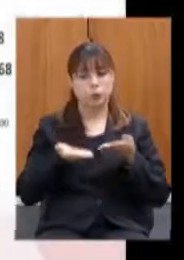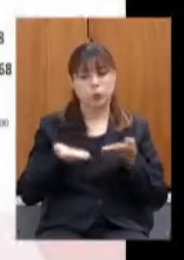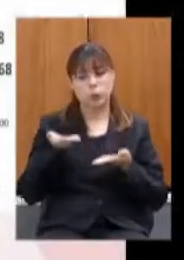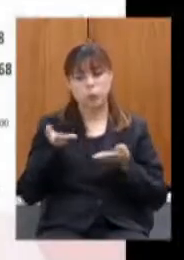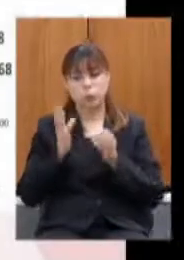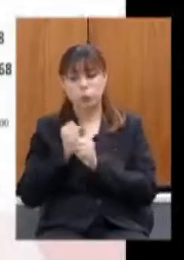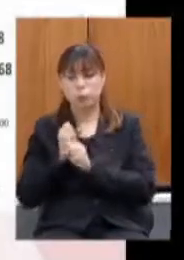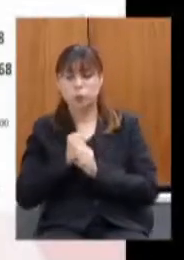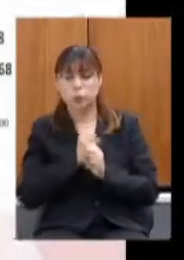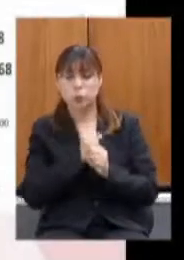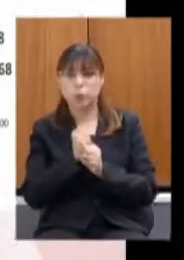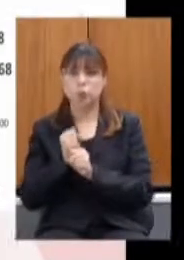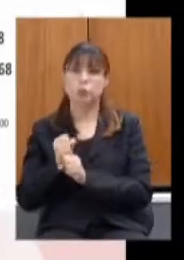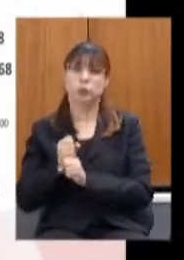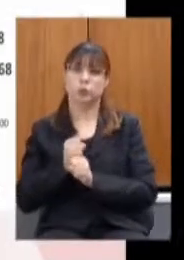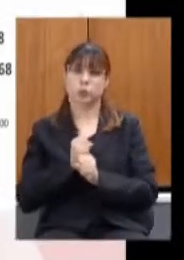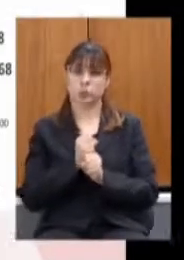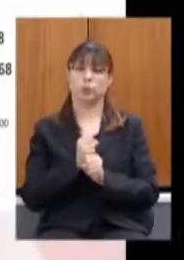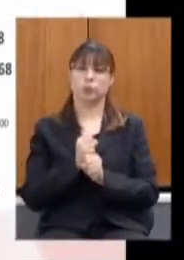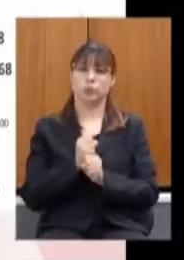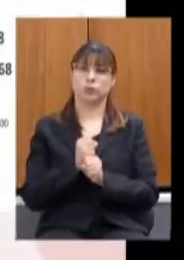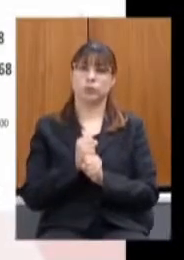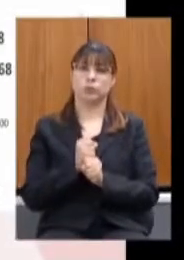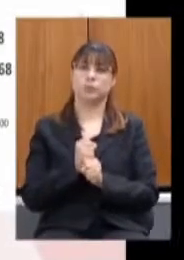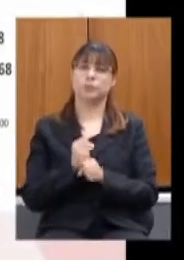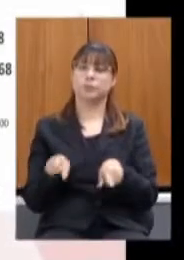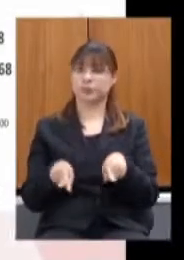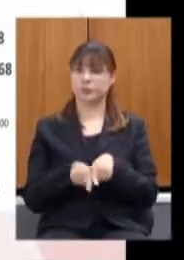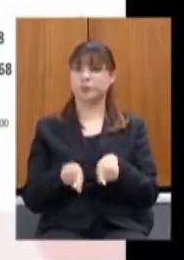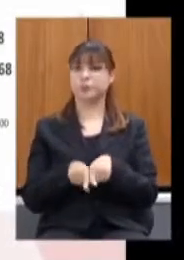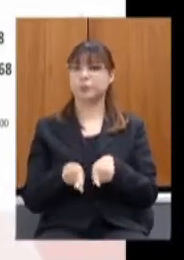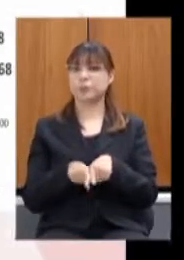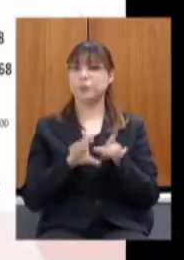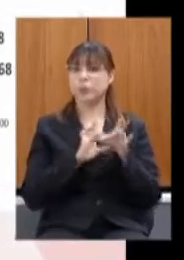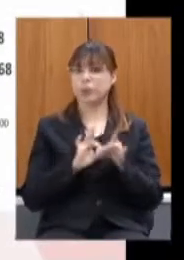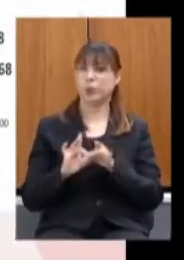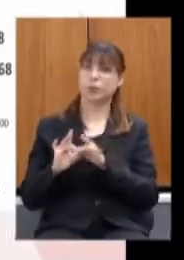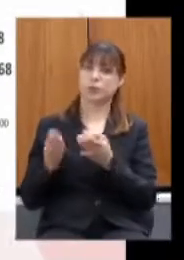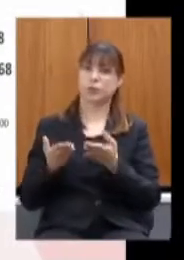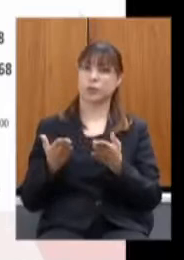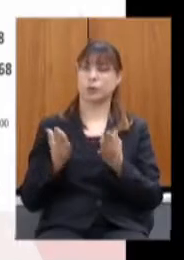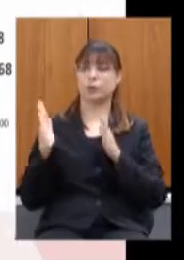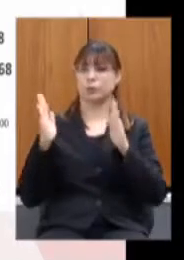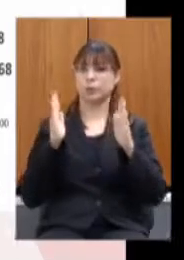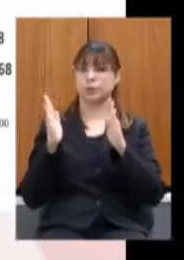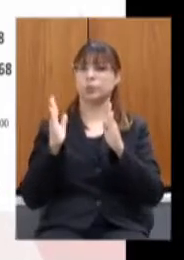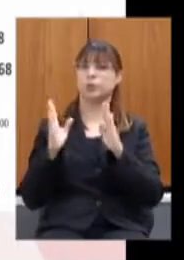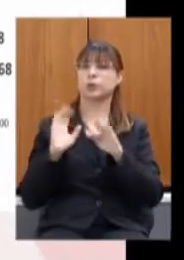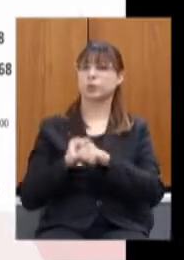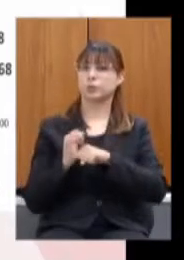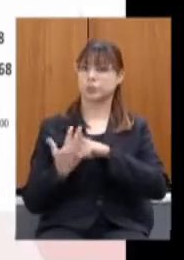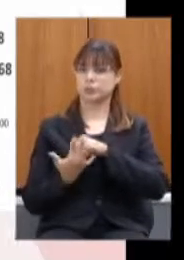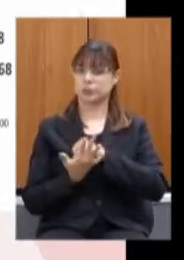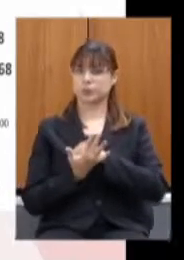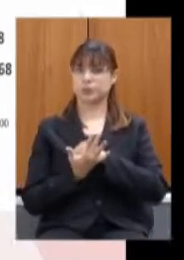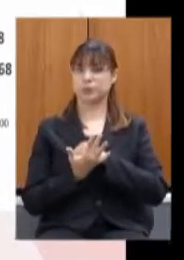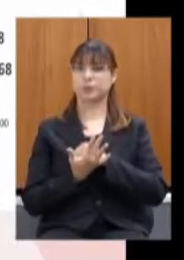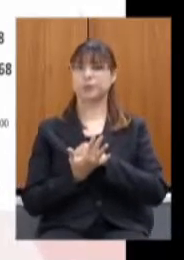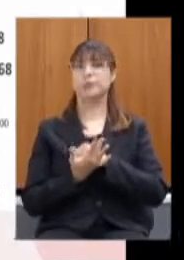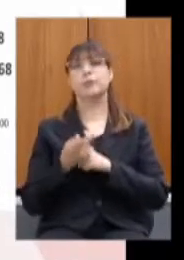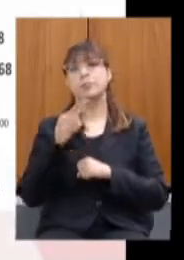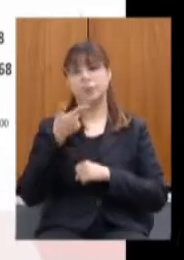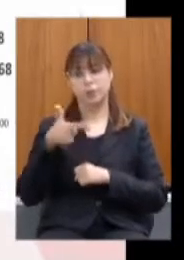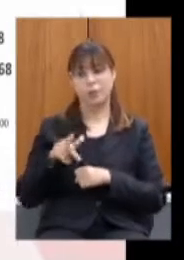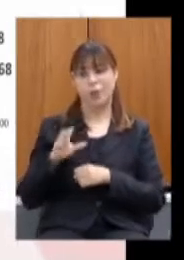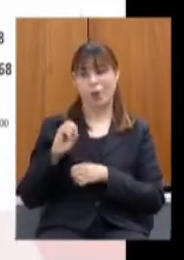dentro daquilo que é possível e obviamente dentro deste contexto de pandemia eu gostaria de reiterar o secretário